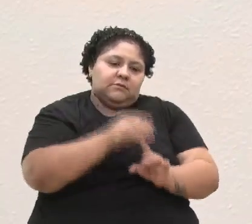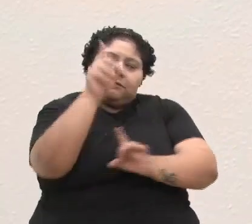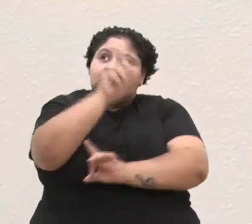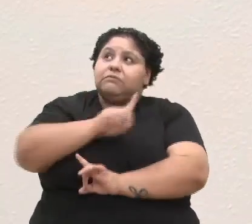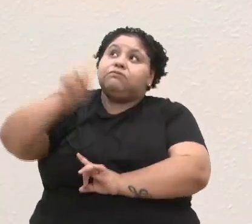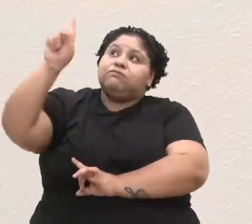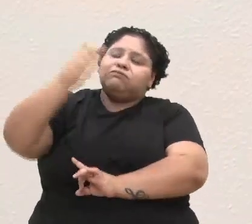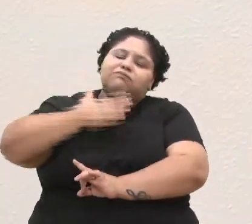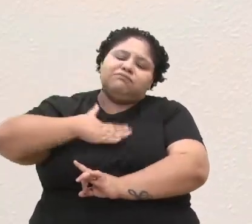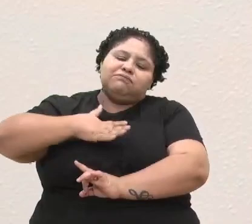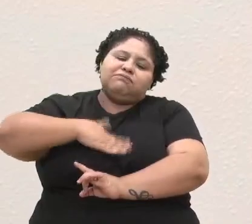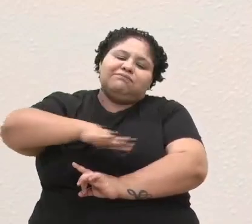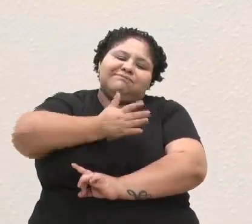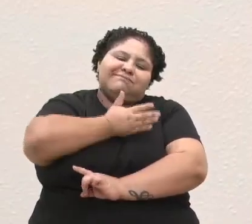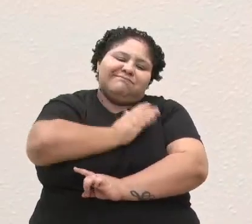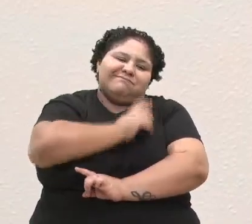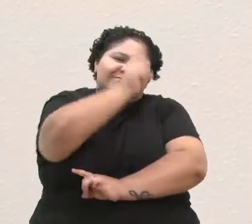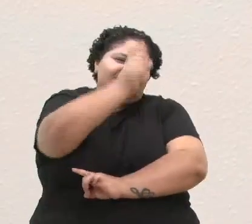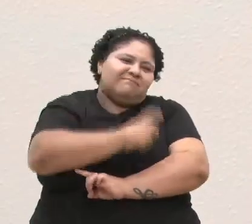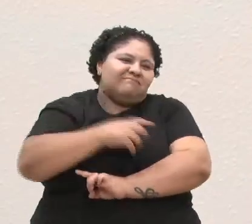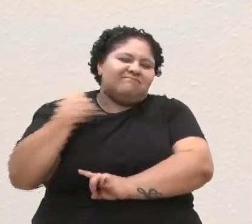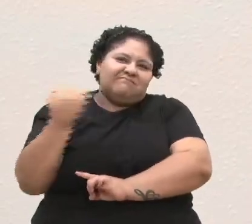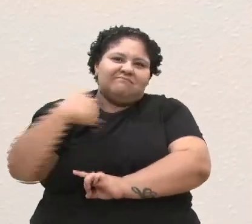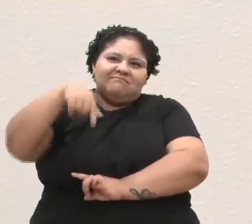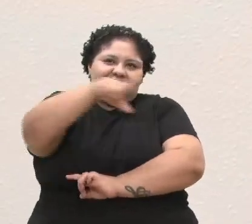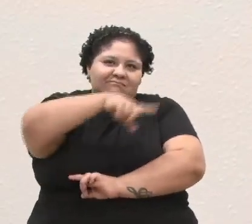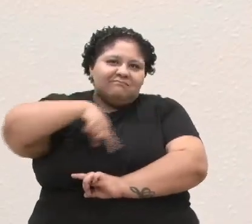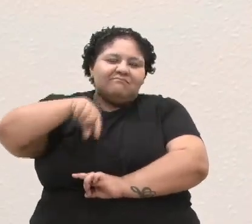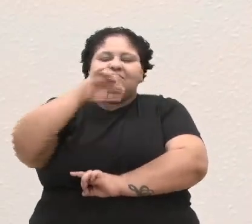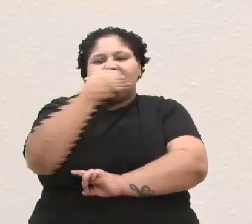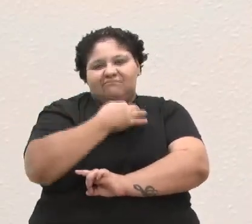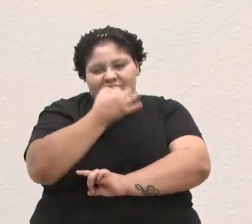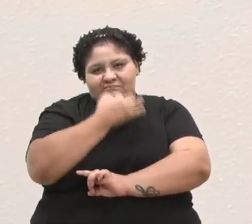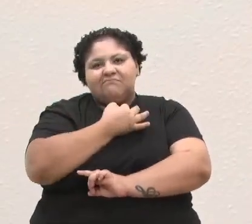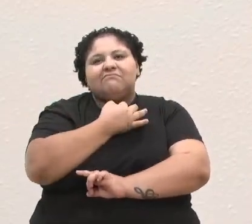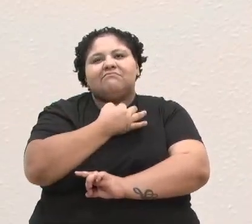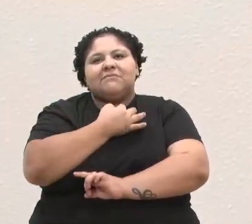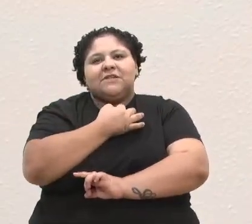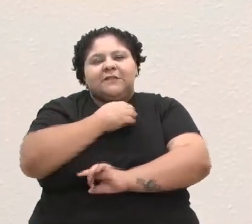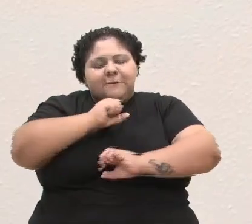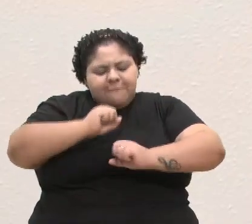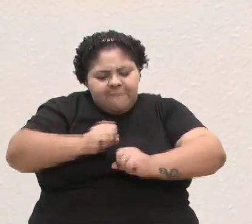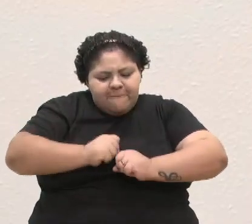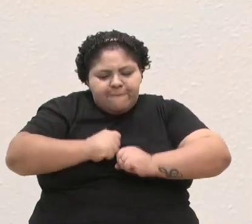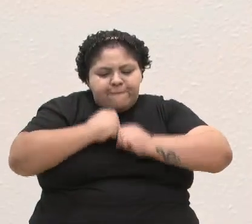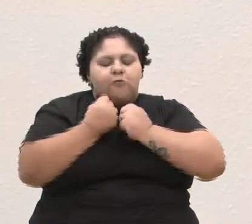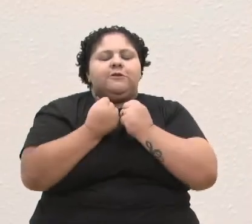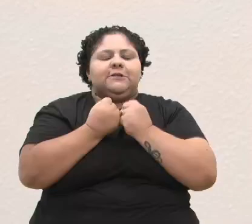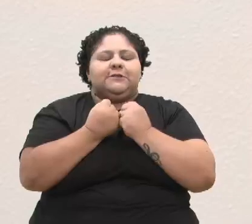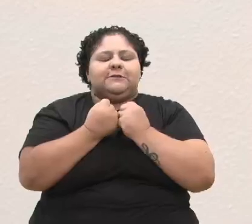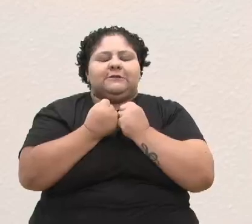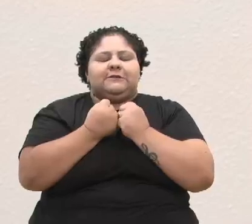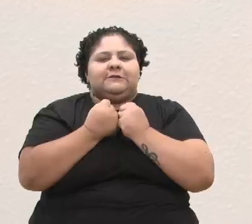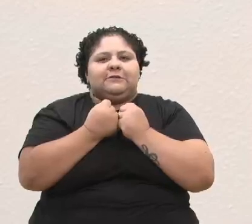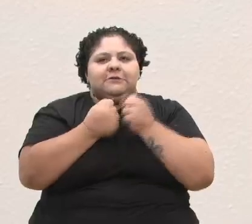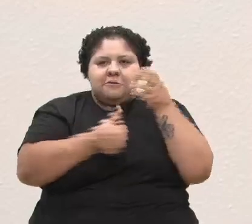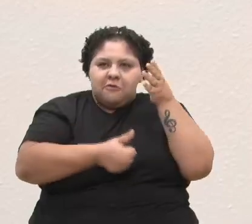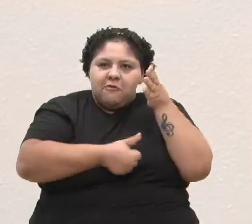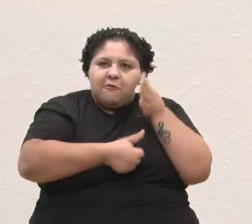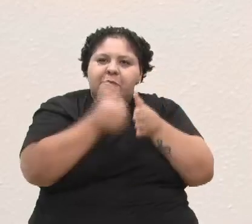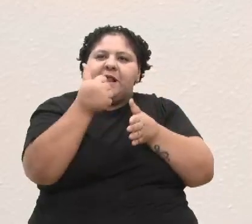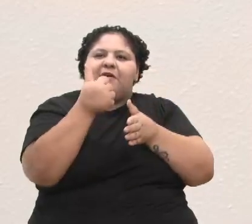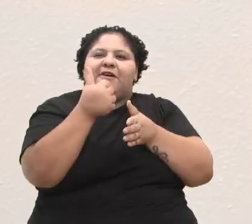dessas pessoas tão importantes para a nossa Caxias do Sul, que tanto se dedicam e que dão o melhor de si,